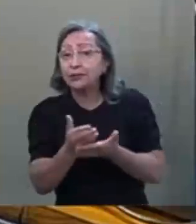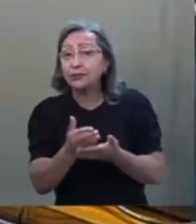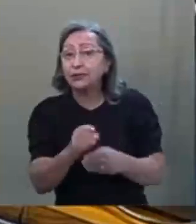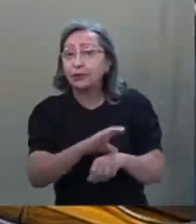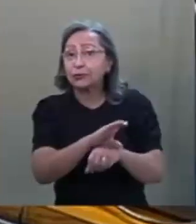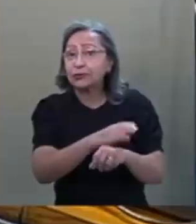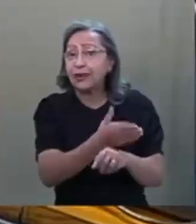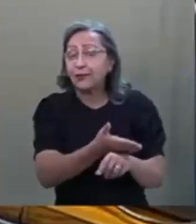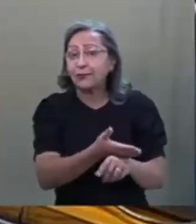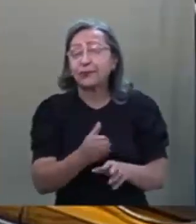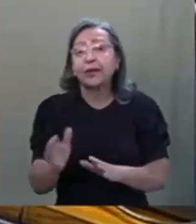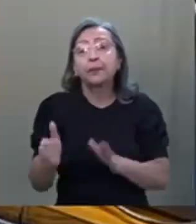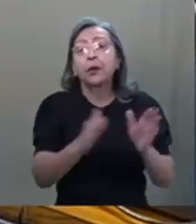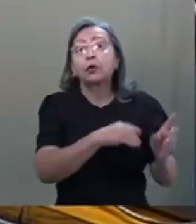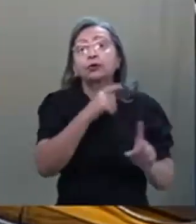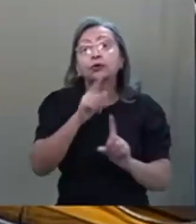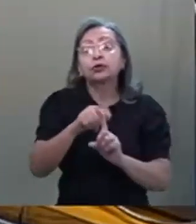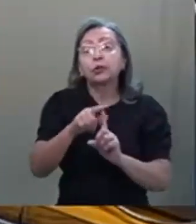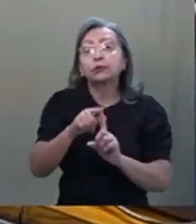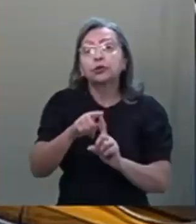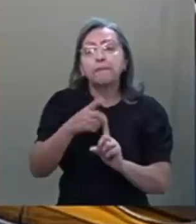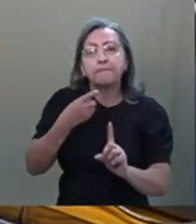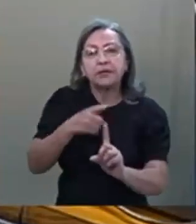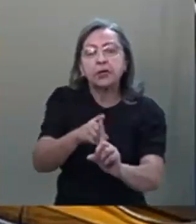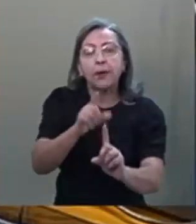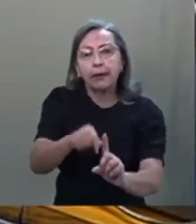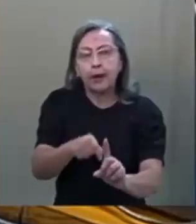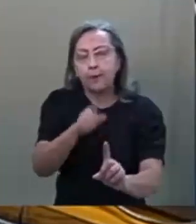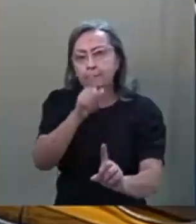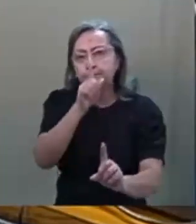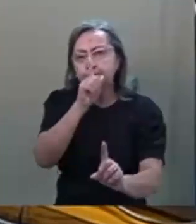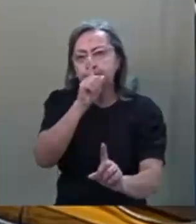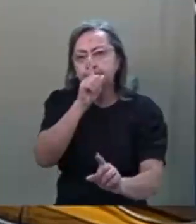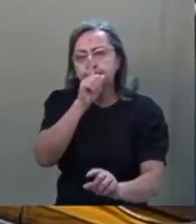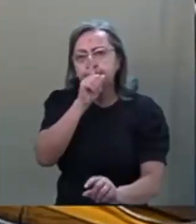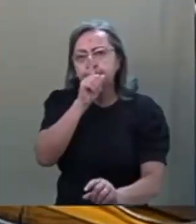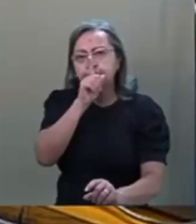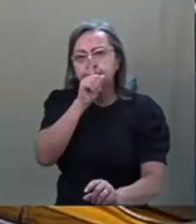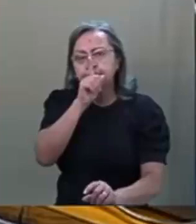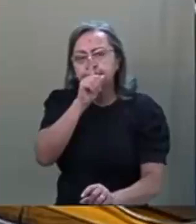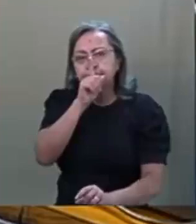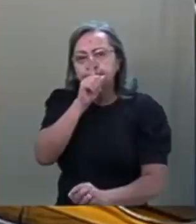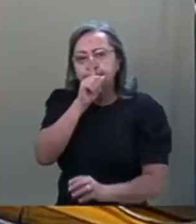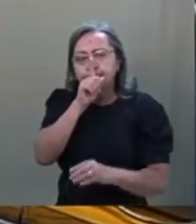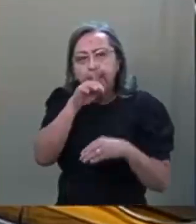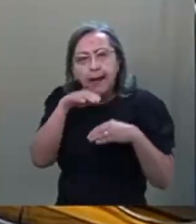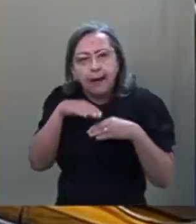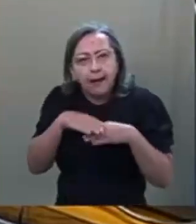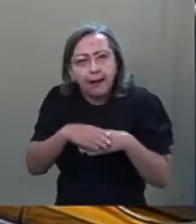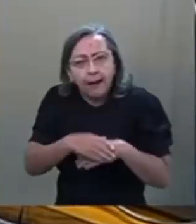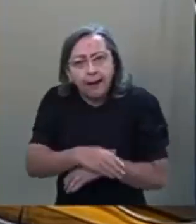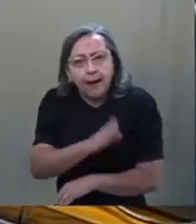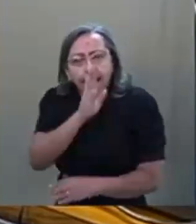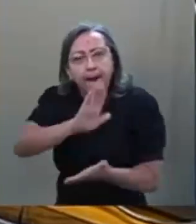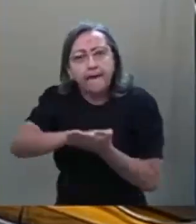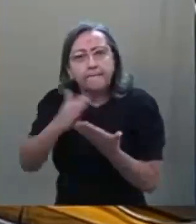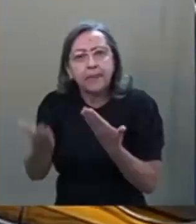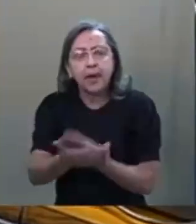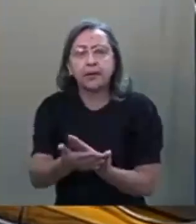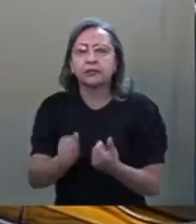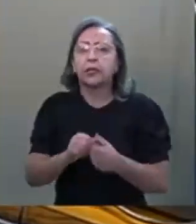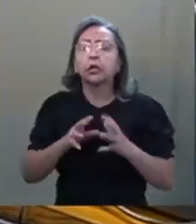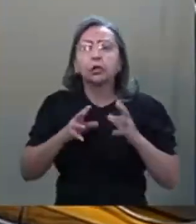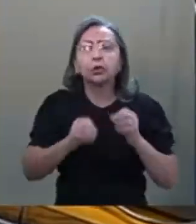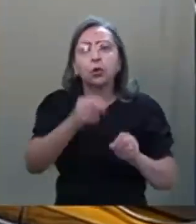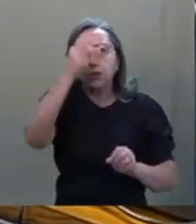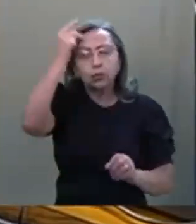Outra forma de perseguição é o silenciamento, a lei da mordaça, a ameaça, todo servidor